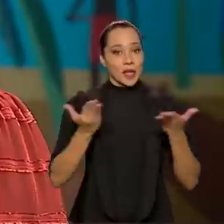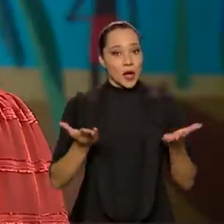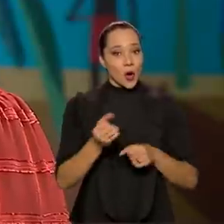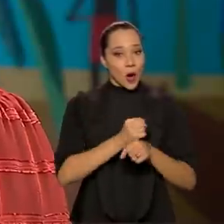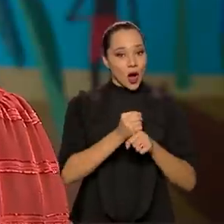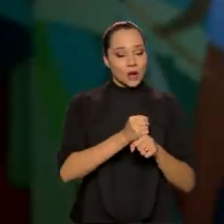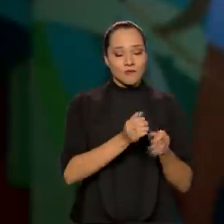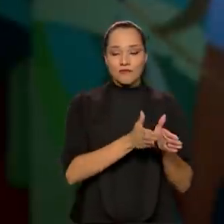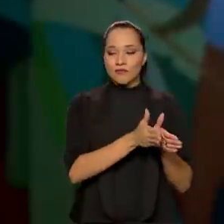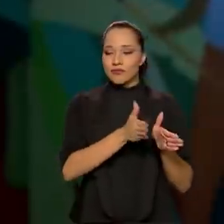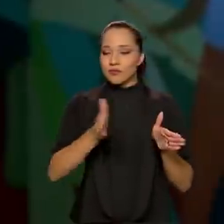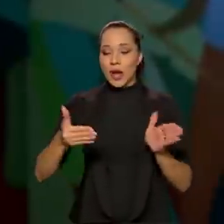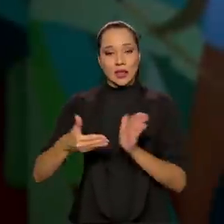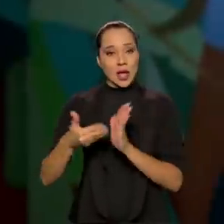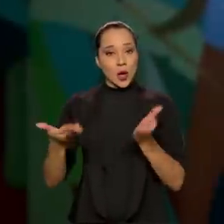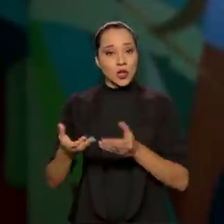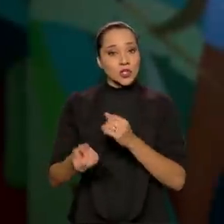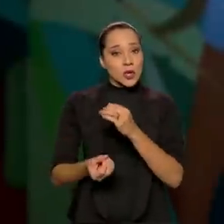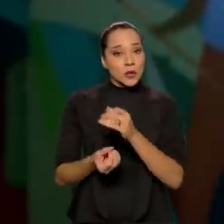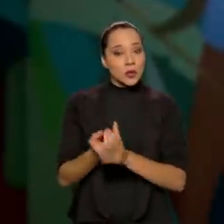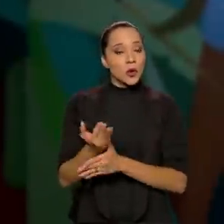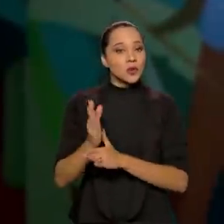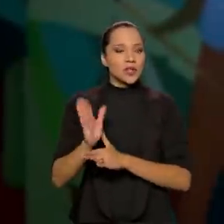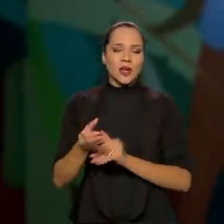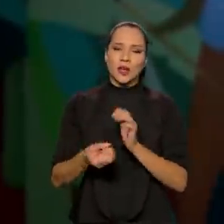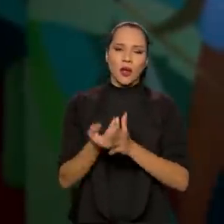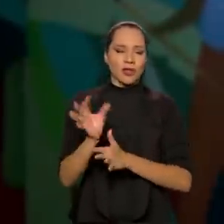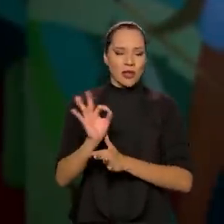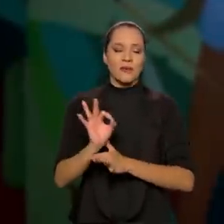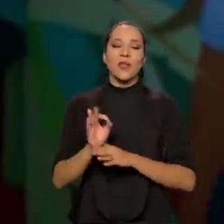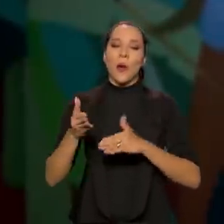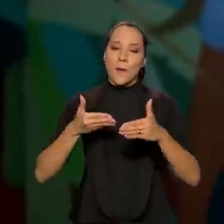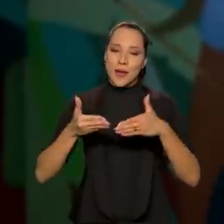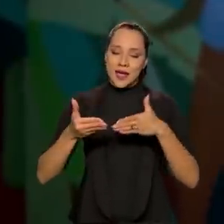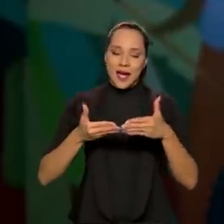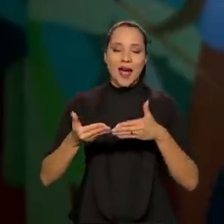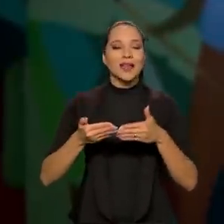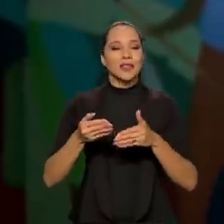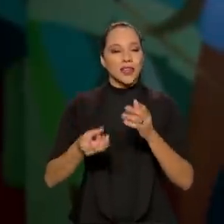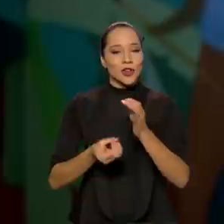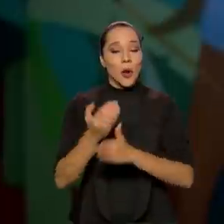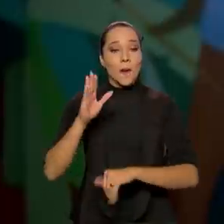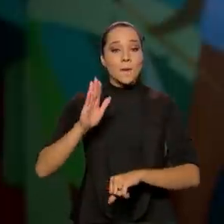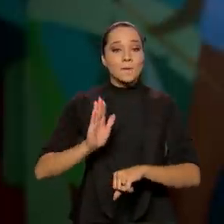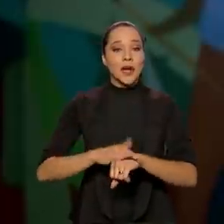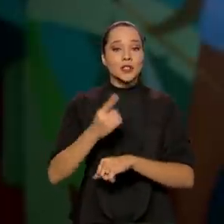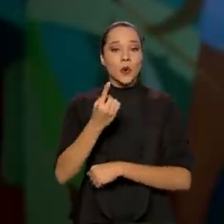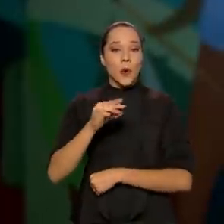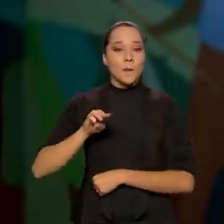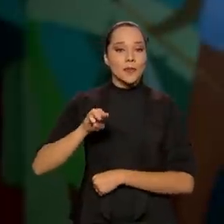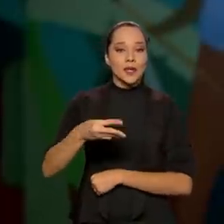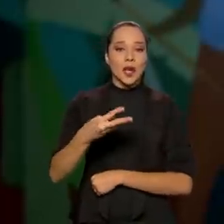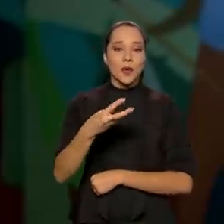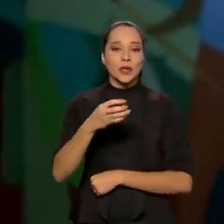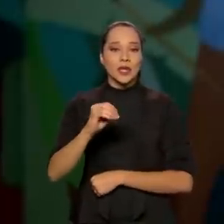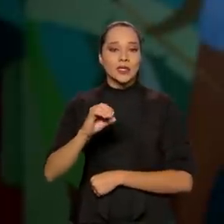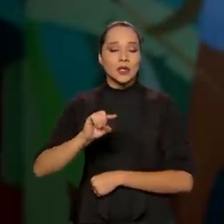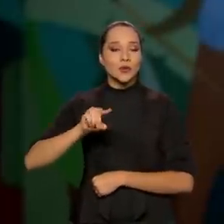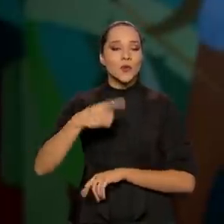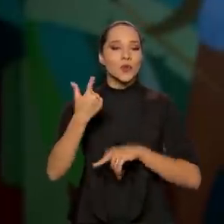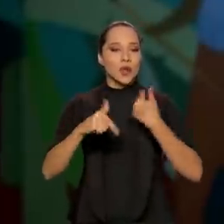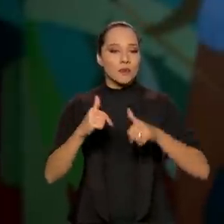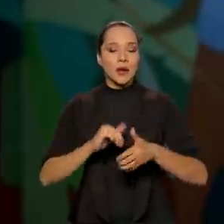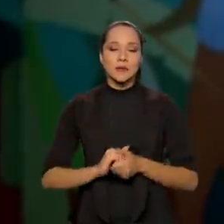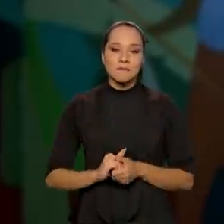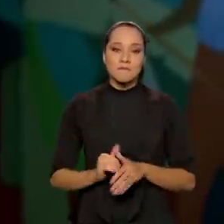ano, até o momento, já criamos, né? Já criamos, não. O mercado criou mais de 1 milhão e 300 mil empregos.